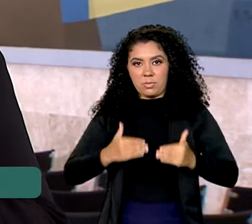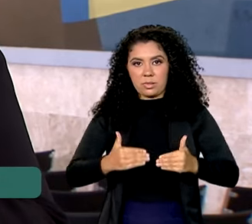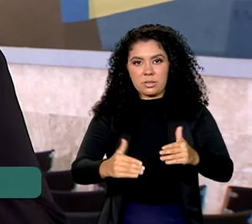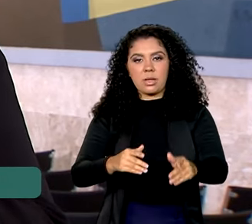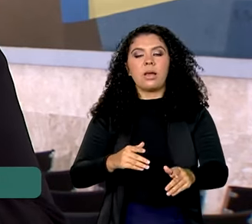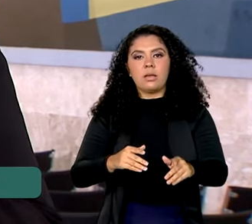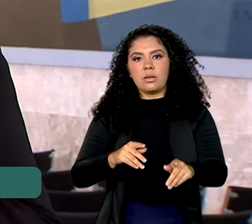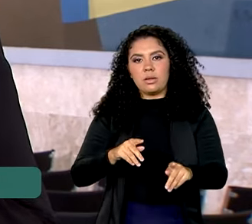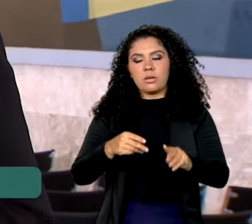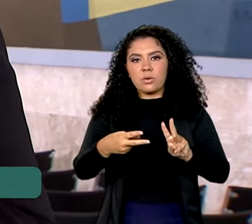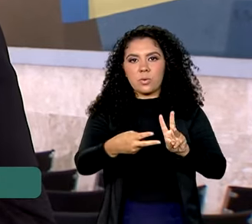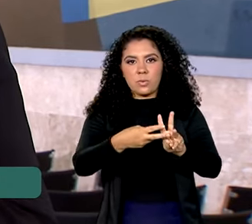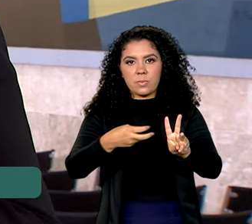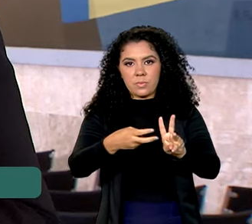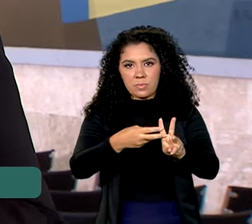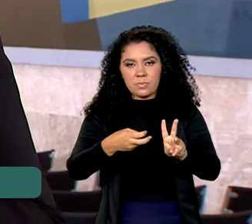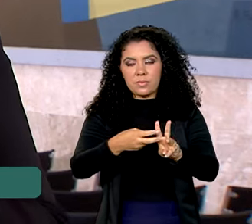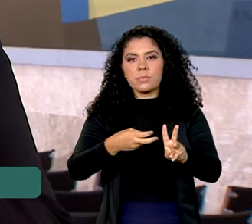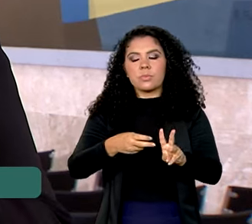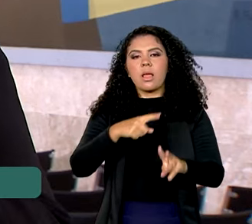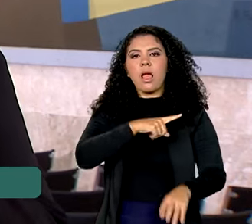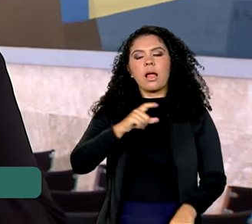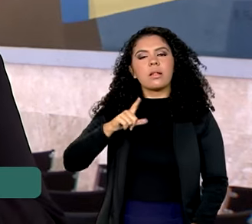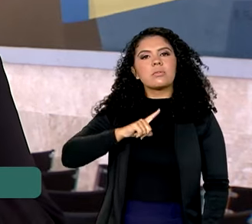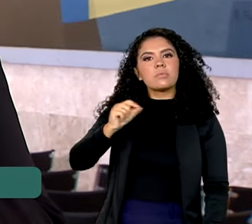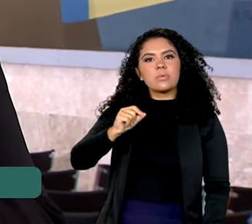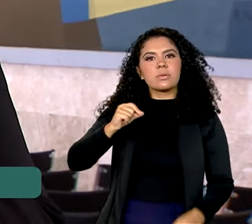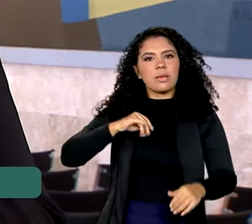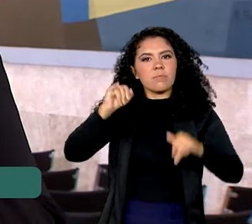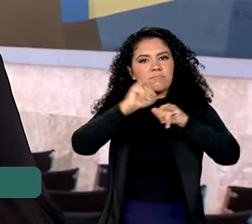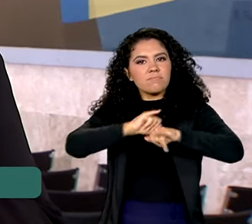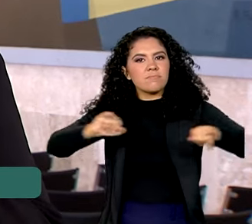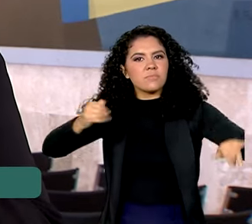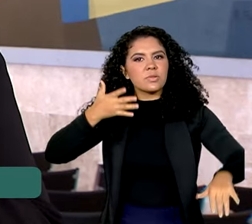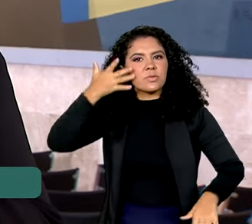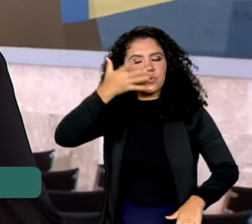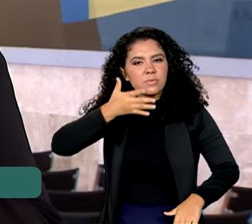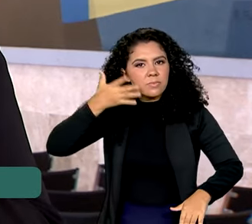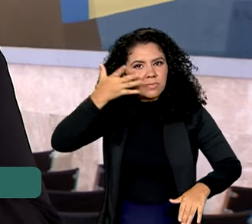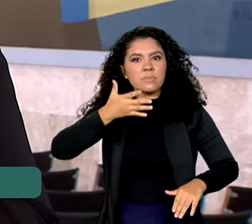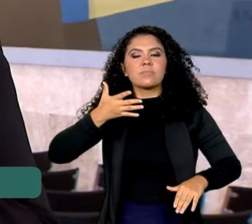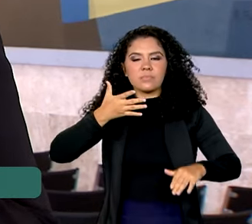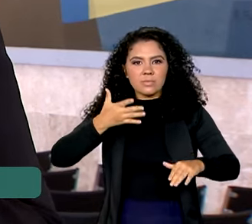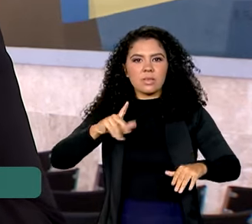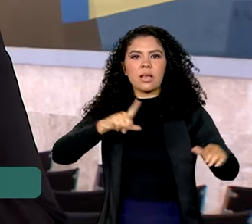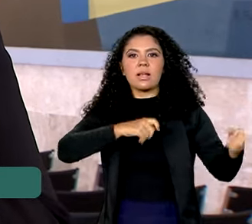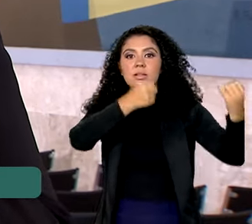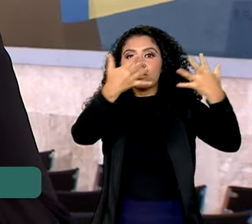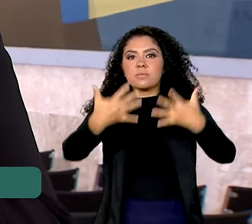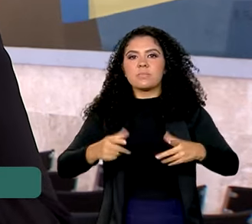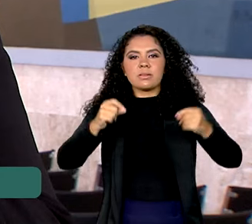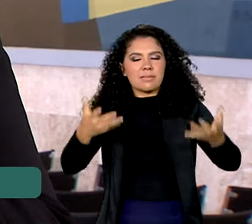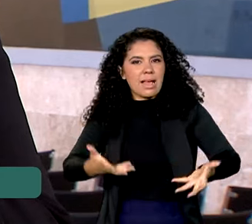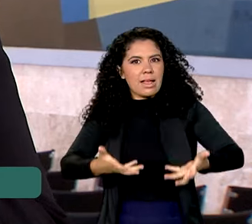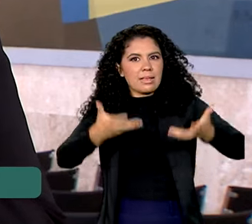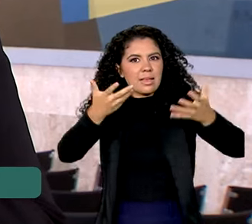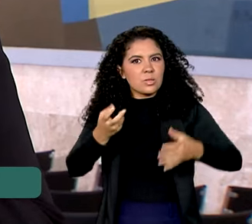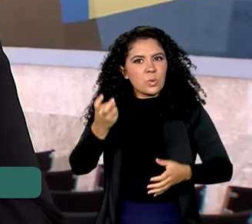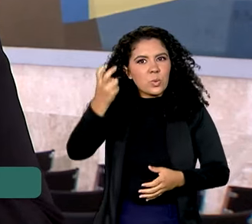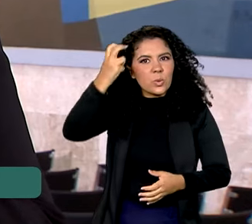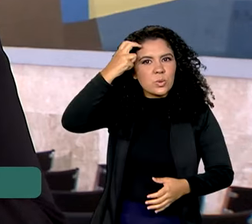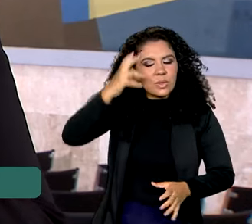Indígenas, ela celebrou essa data com um pronunciamento em rede nacional. Ela destacou a riqueza cultural dos mais de 300